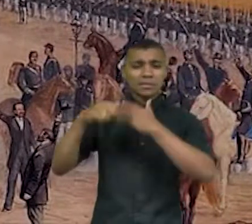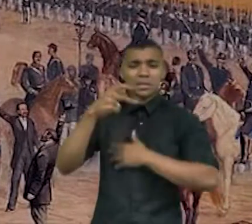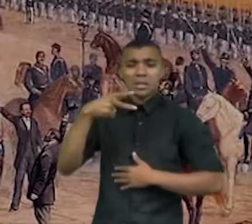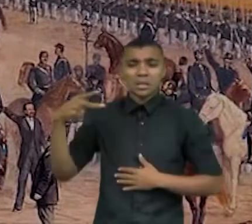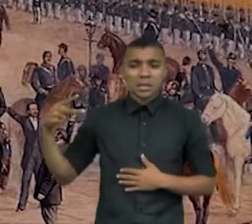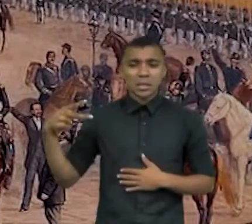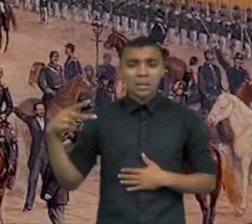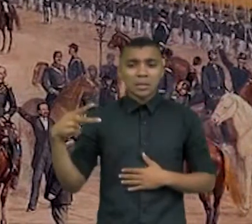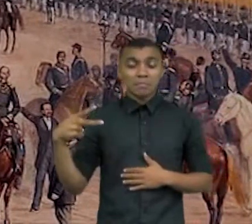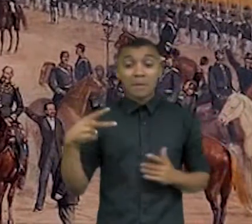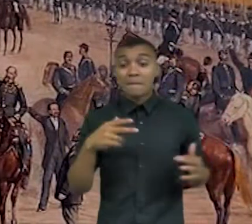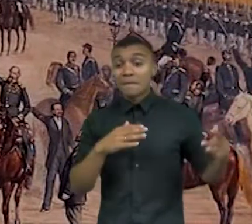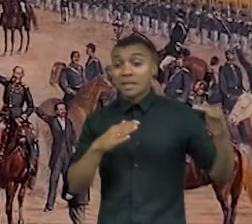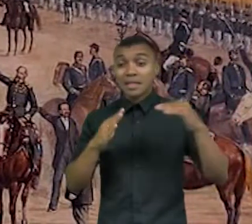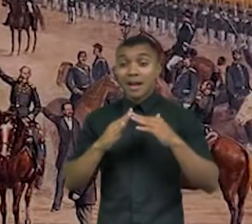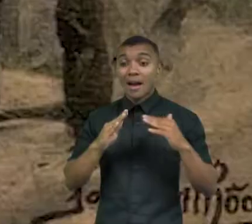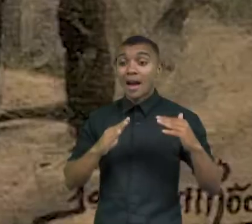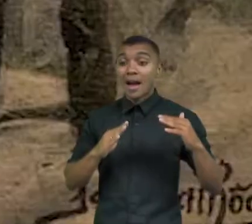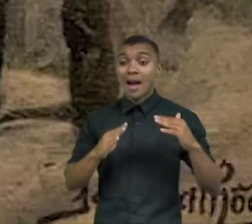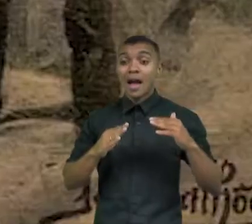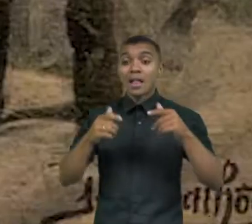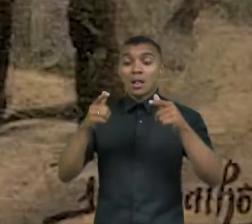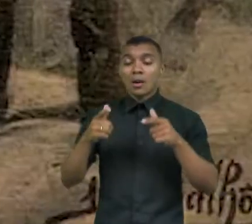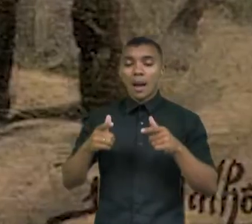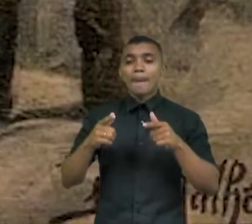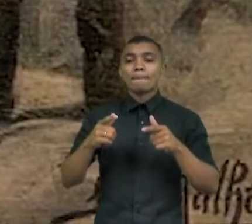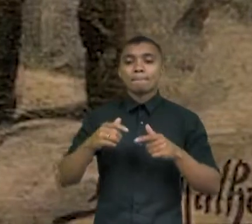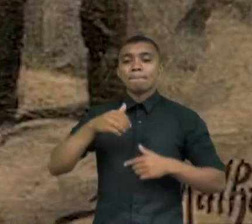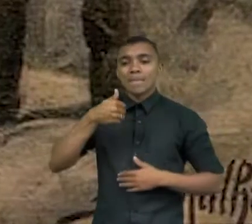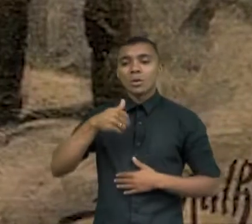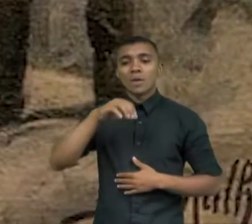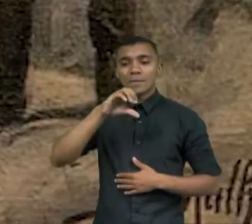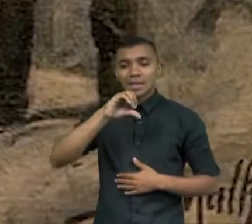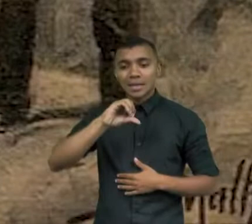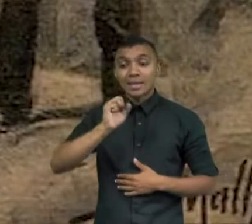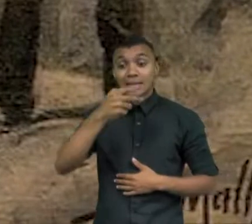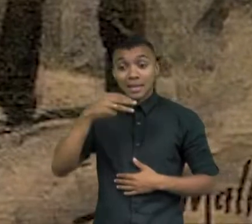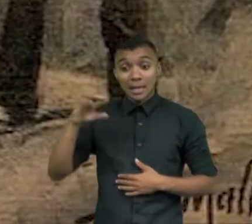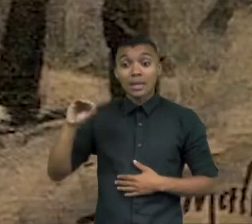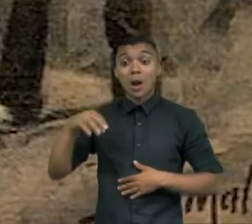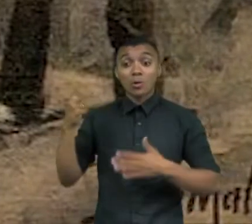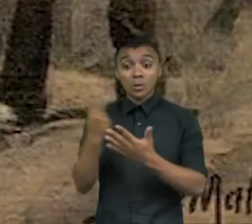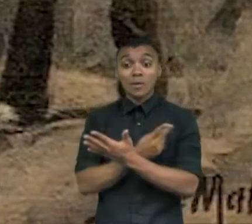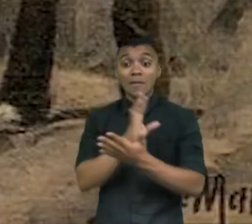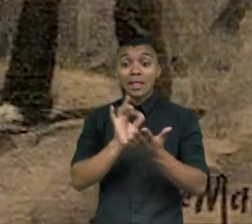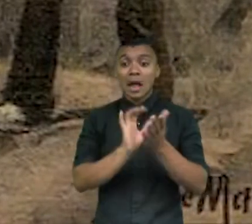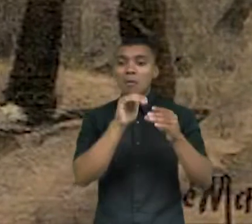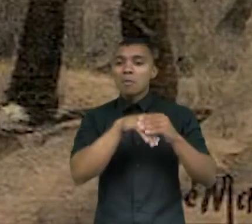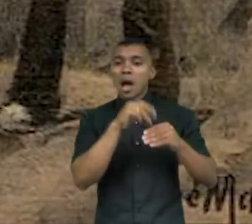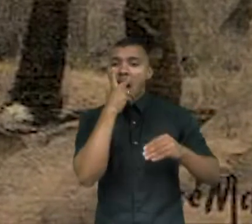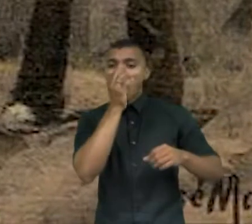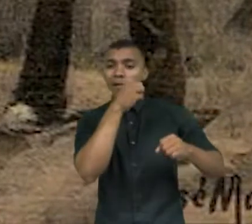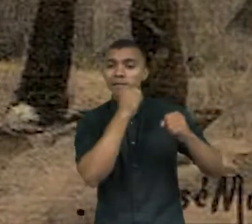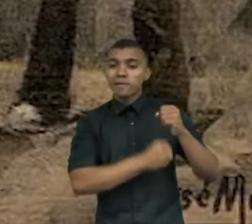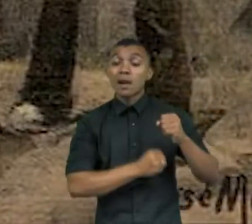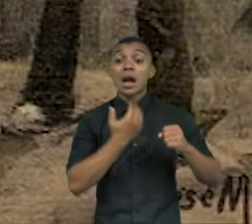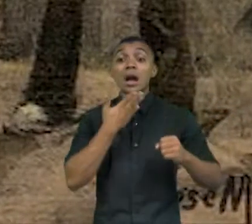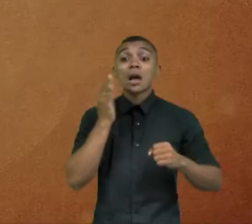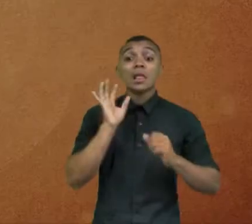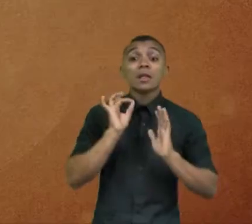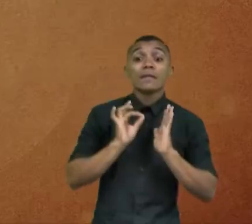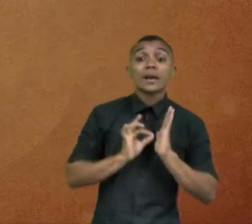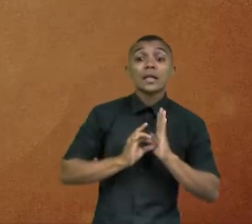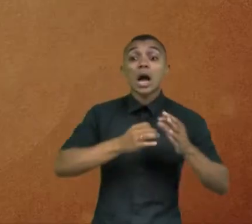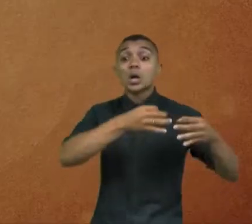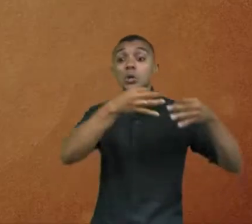até a Revolução de 1930, foi marcado por eleições ilegítimas. Sem a existência da justiça